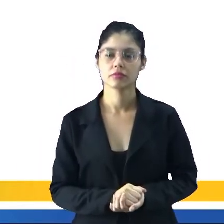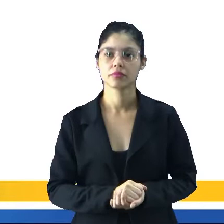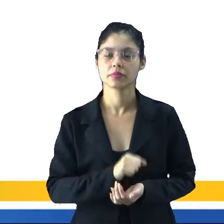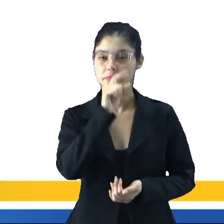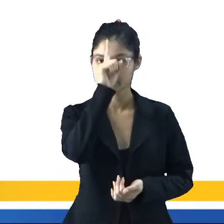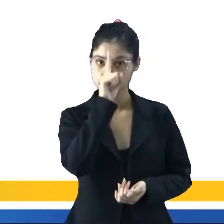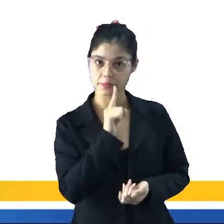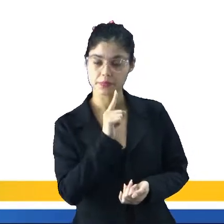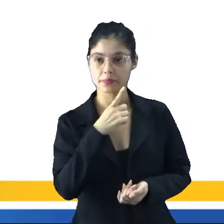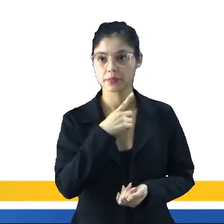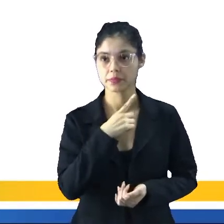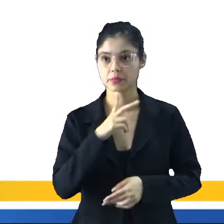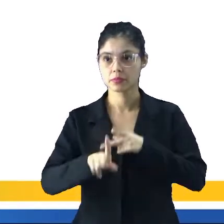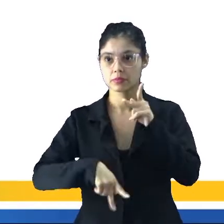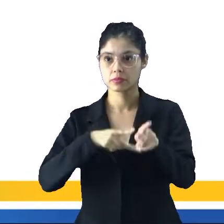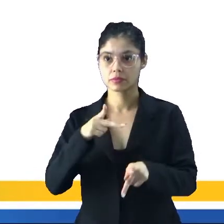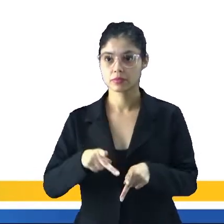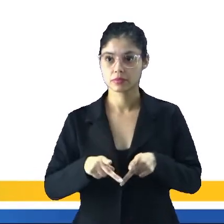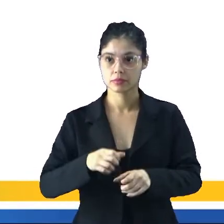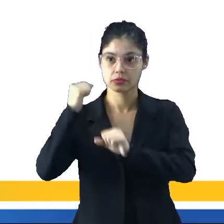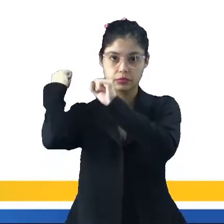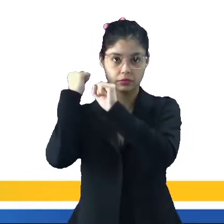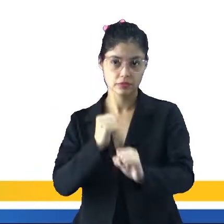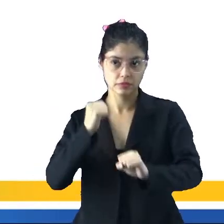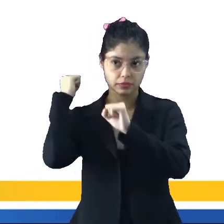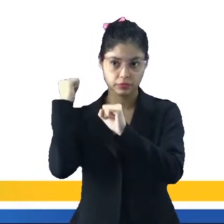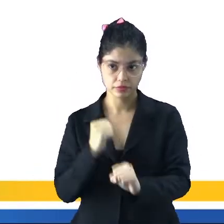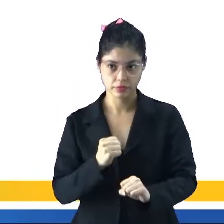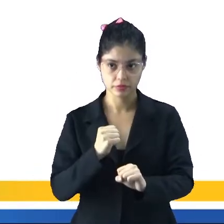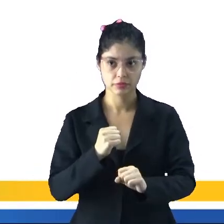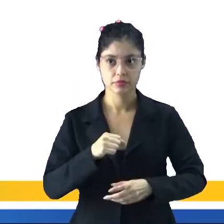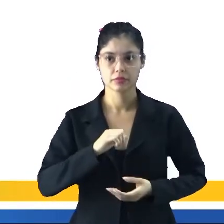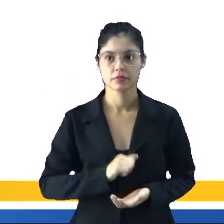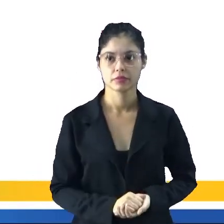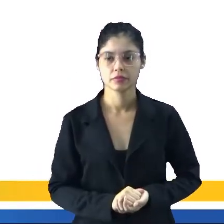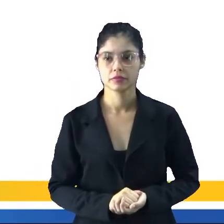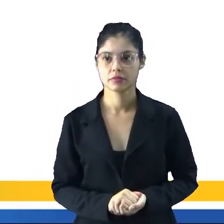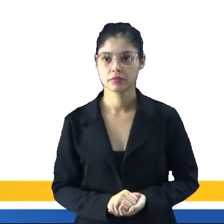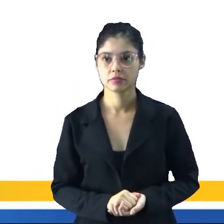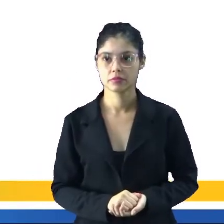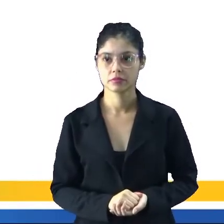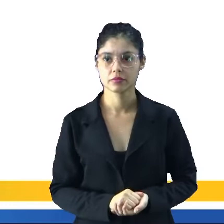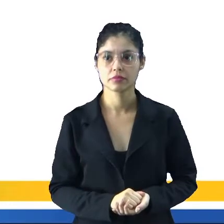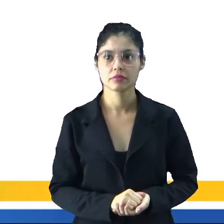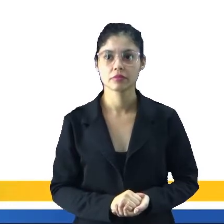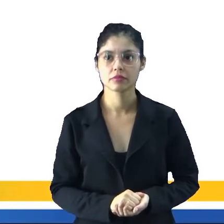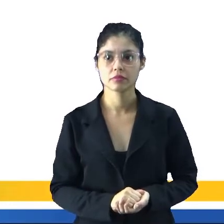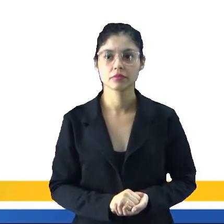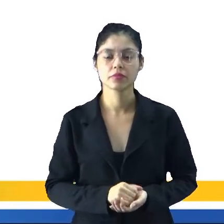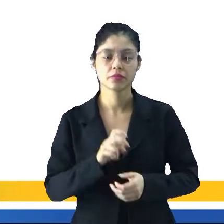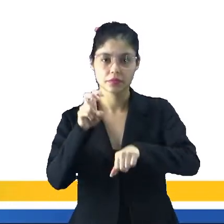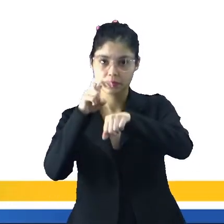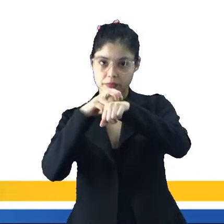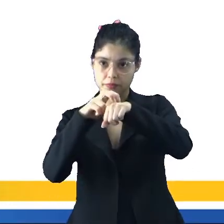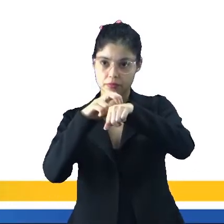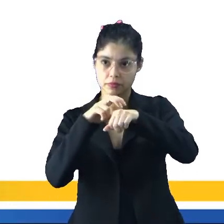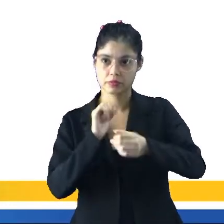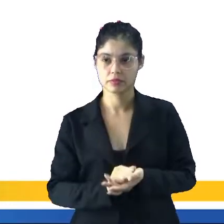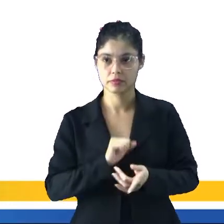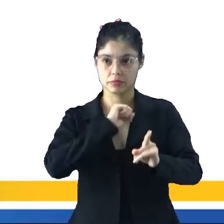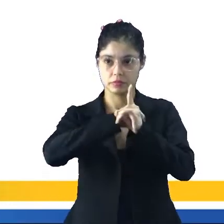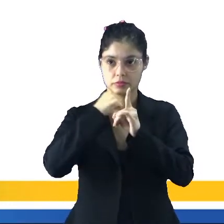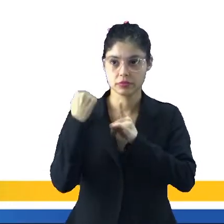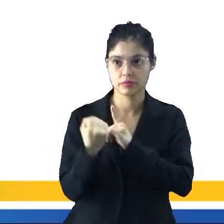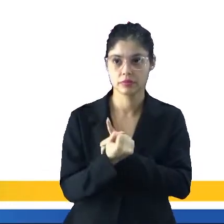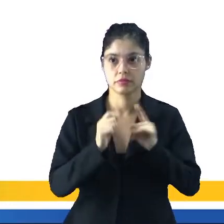amarelo, a gente tem os povos caçadores-coletores. Aí, na legenda verde, né, a